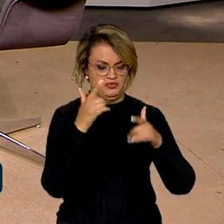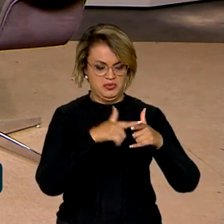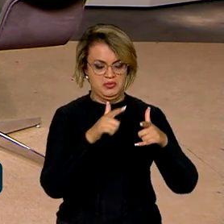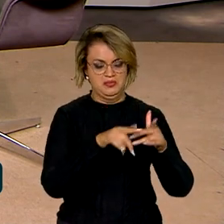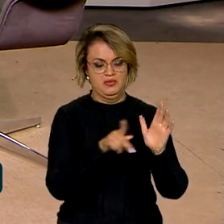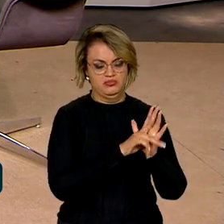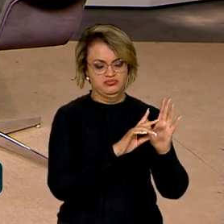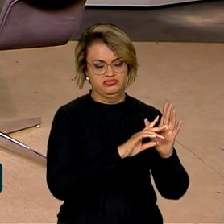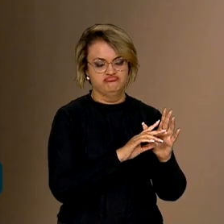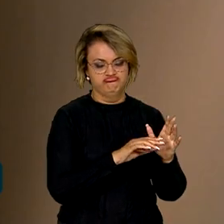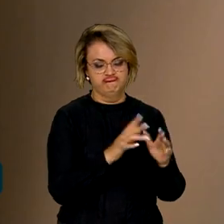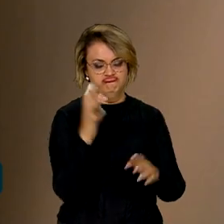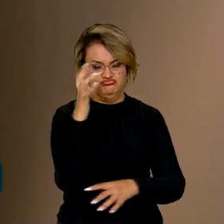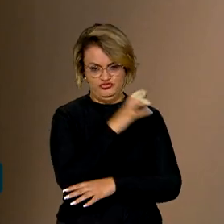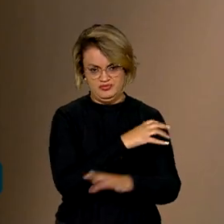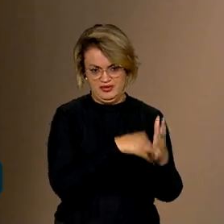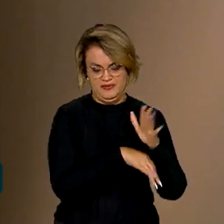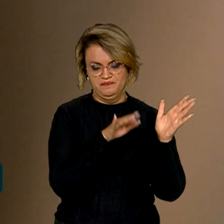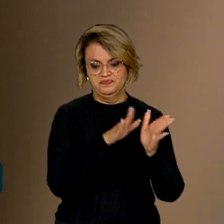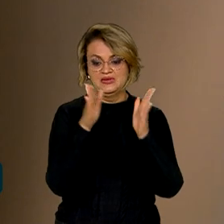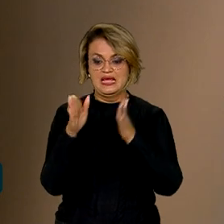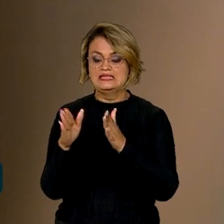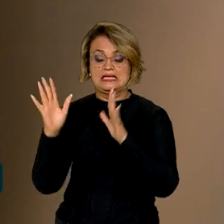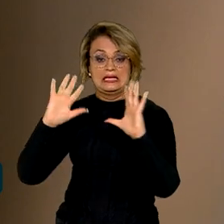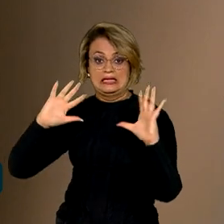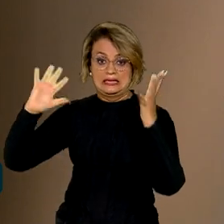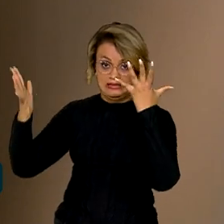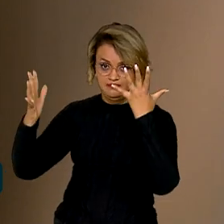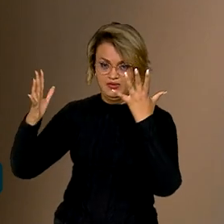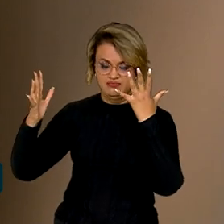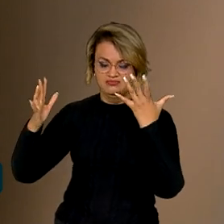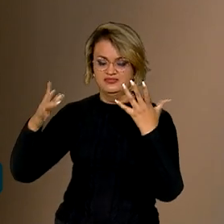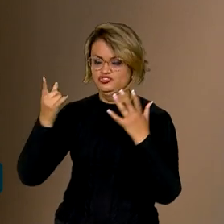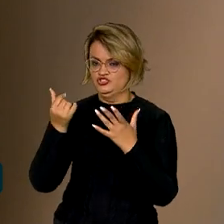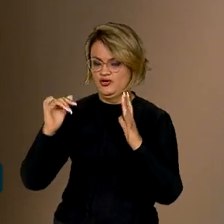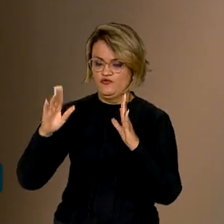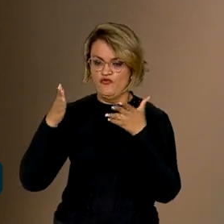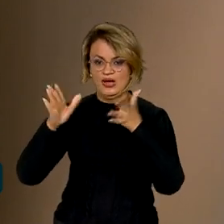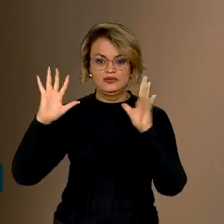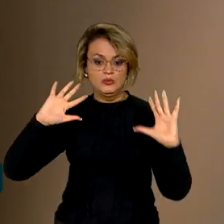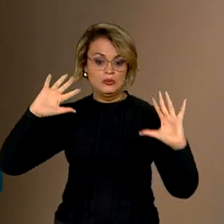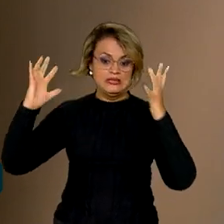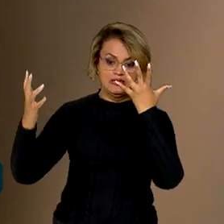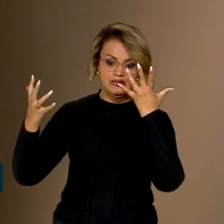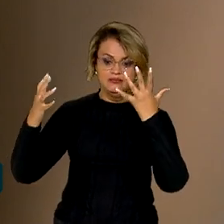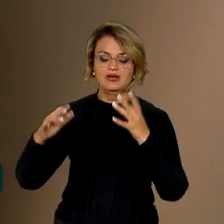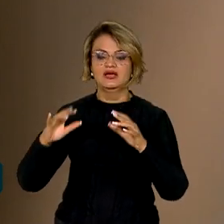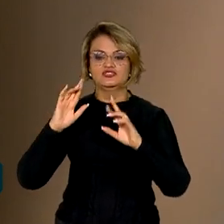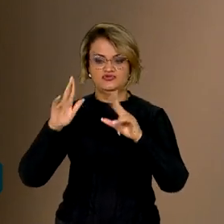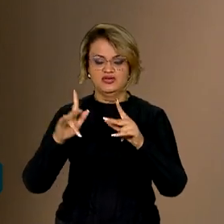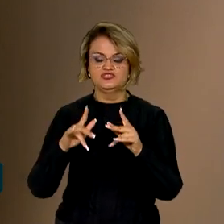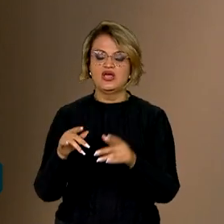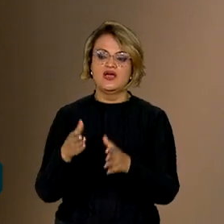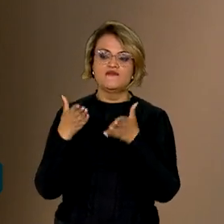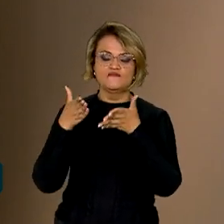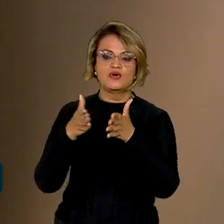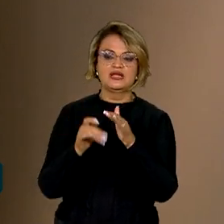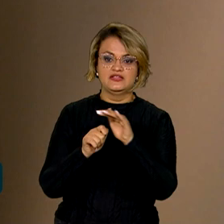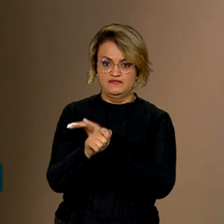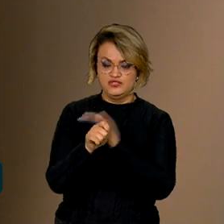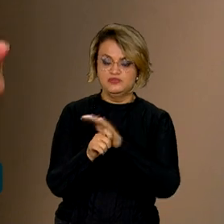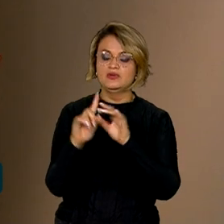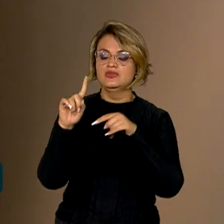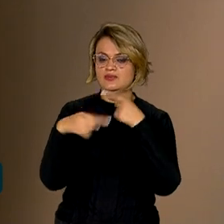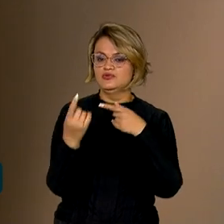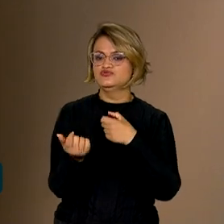o fundo da Amazônia. O fundo clima é bem diferente. O fundo clima é um fundo para investimentos e é reembolsável.